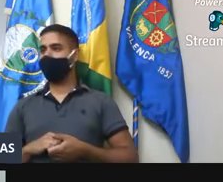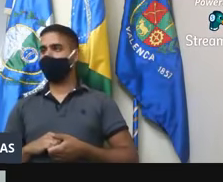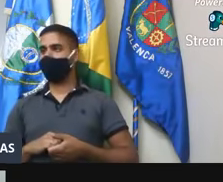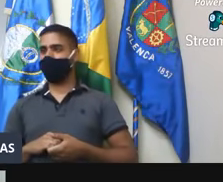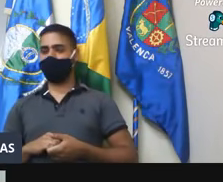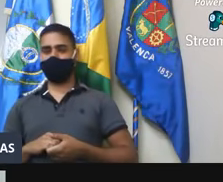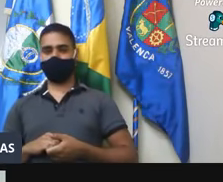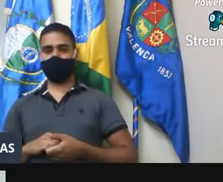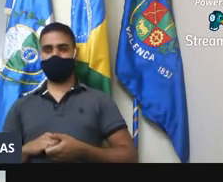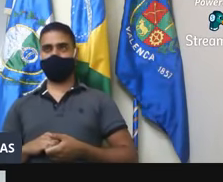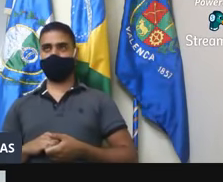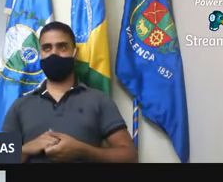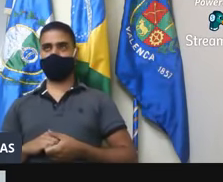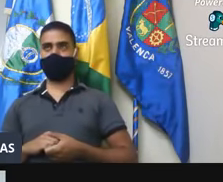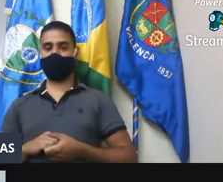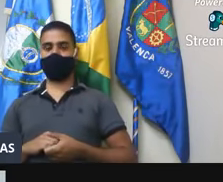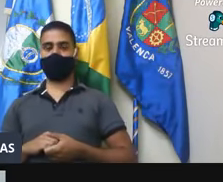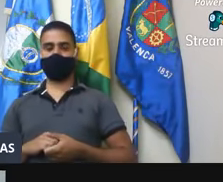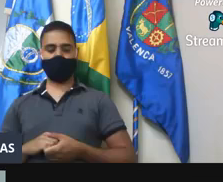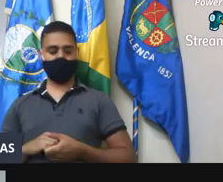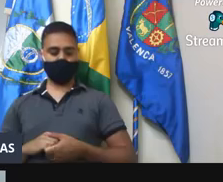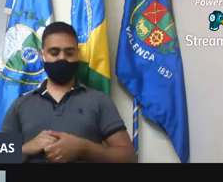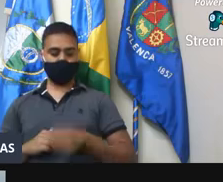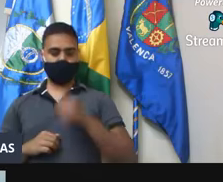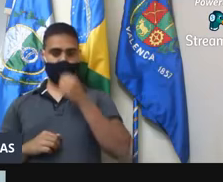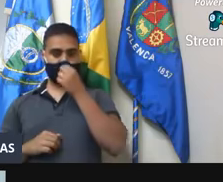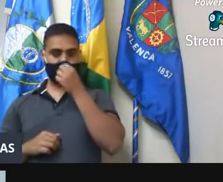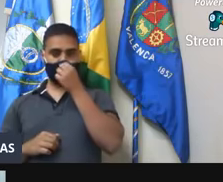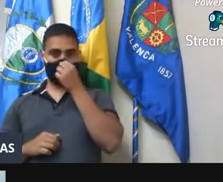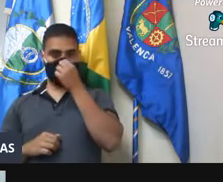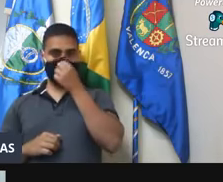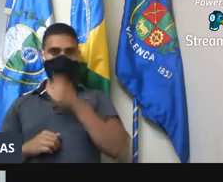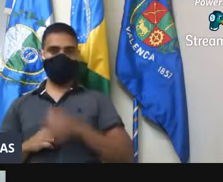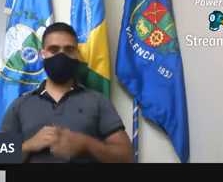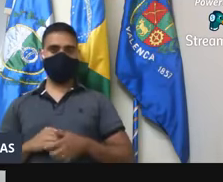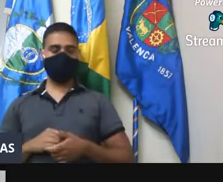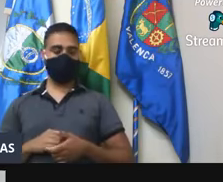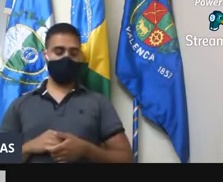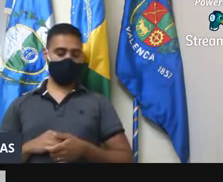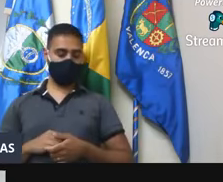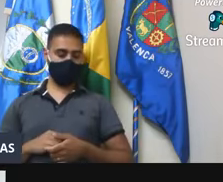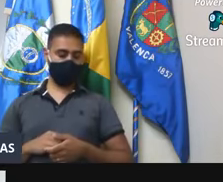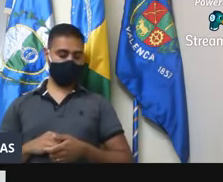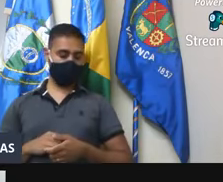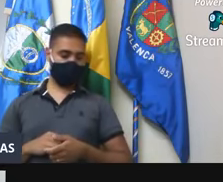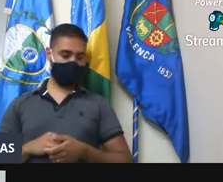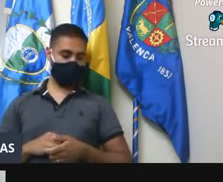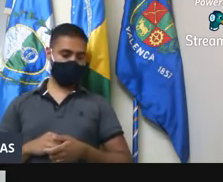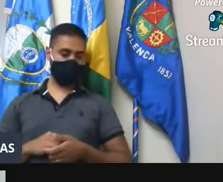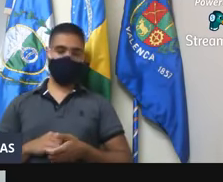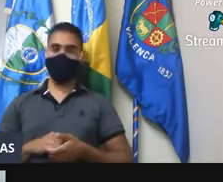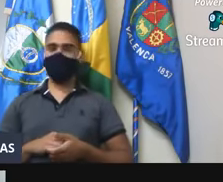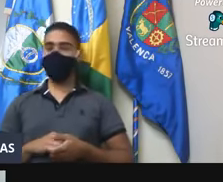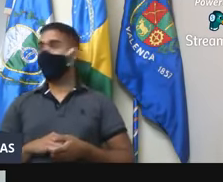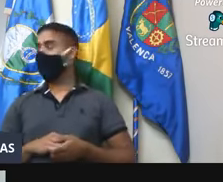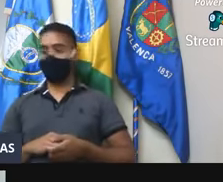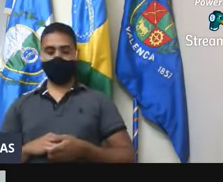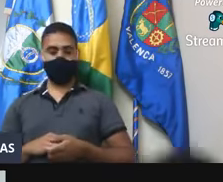Número trinta e dois de dois mil e vinte do dia seis de agosto de dois mil e vinte. Vamos colocar